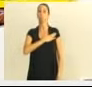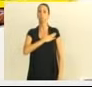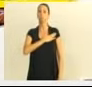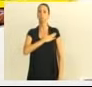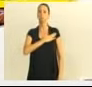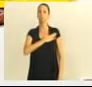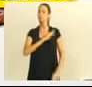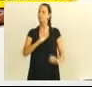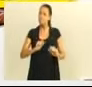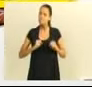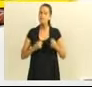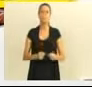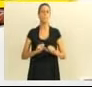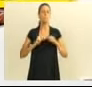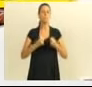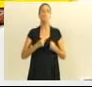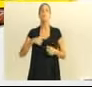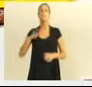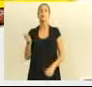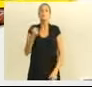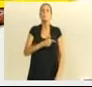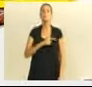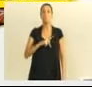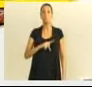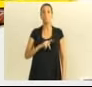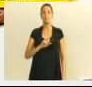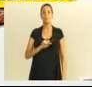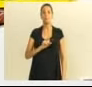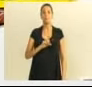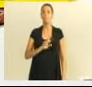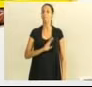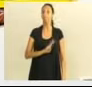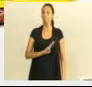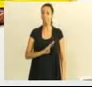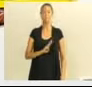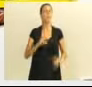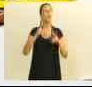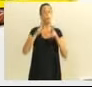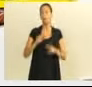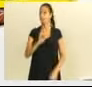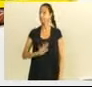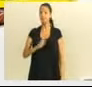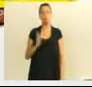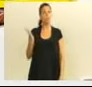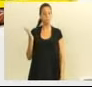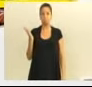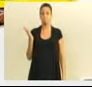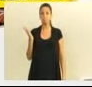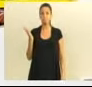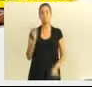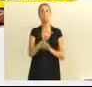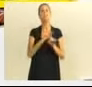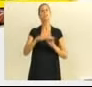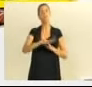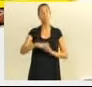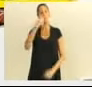Mais que ninguém. Mais que o PSDB mesmo. E é isso aí, é isso aí que a sociedade pensa